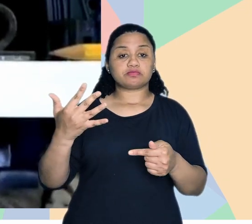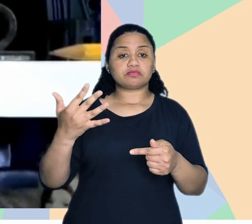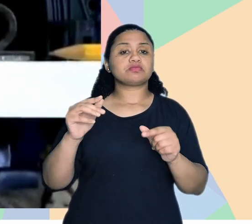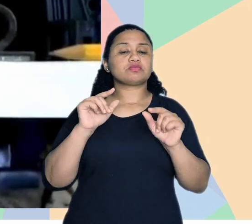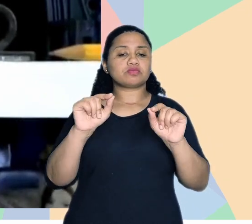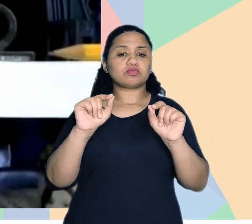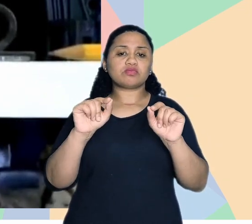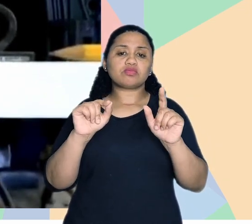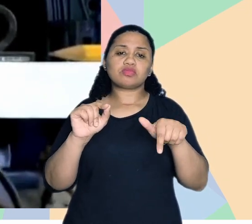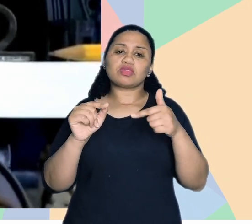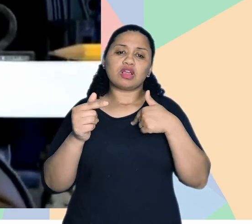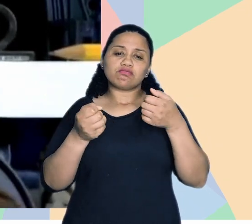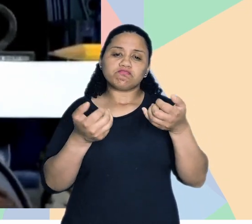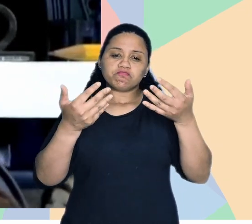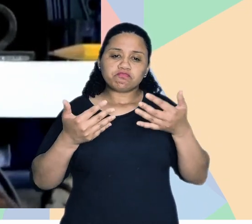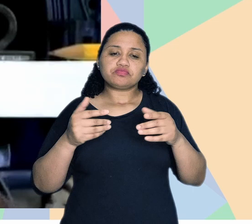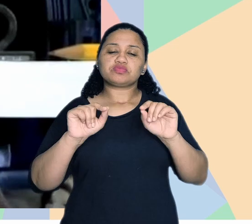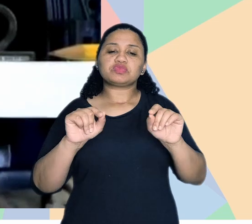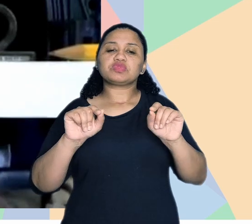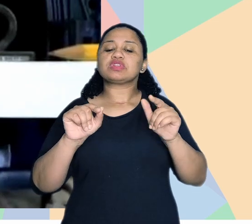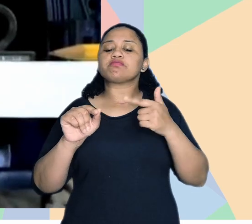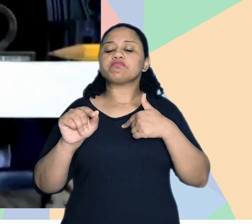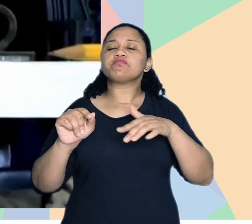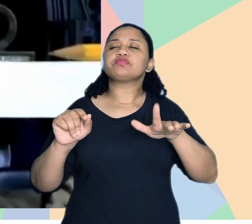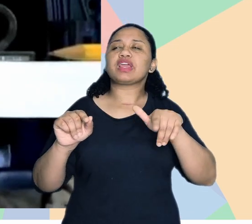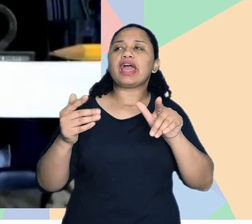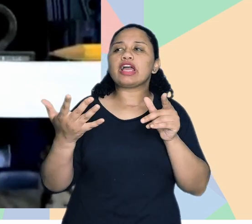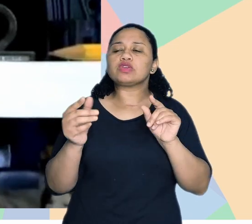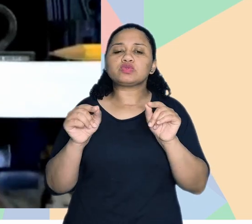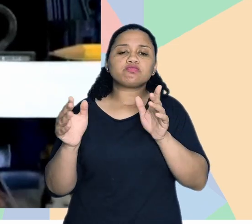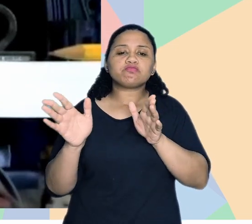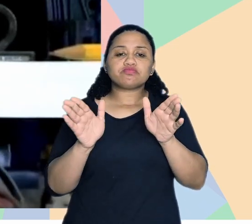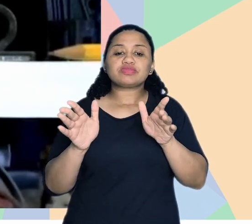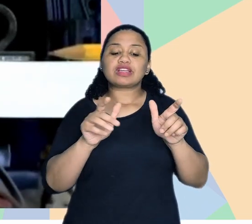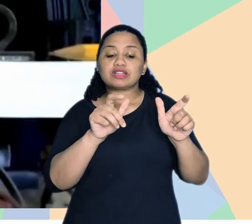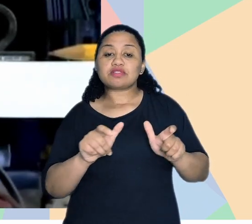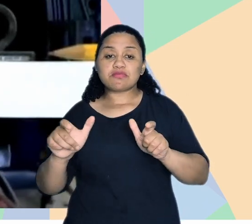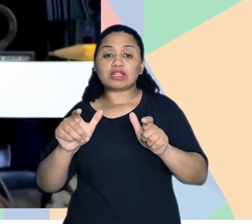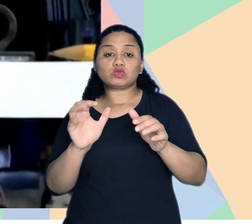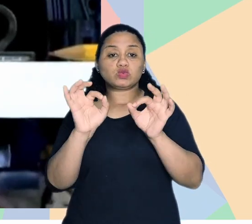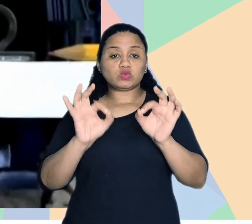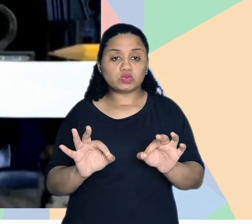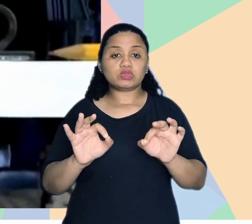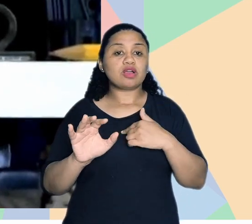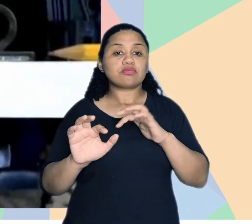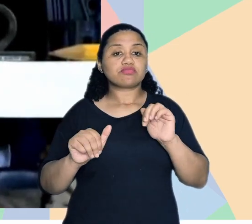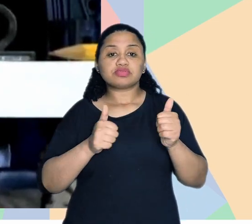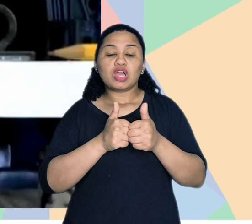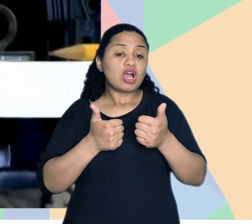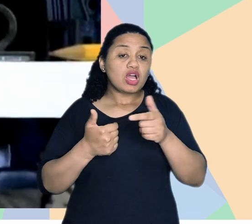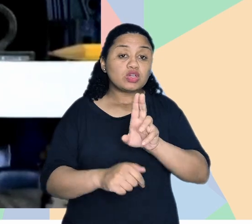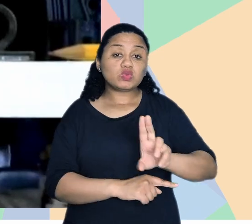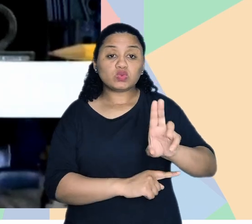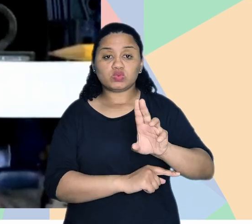o sétimo princípio que o Macy nos coloca é de dimensões e espaço adequado, né? Para